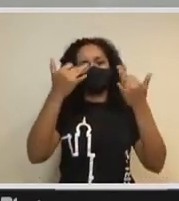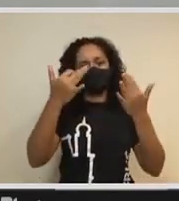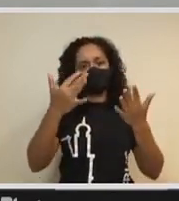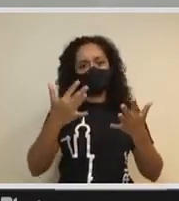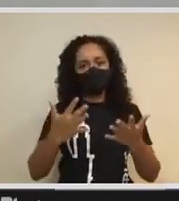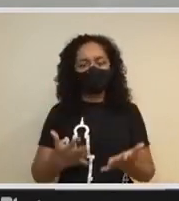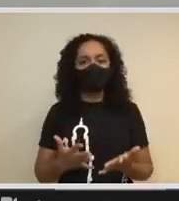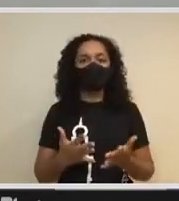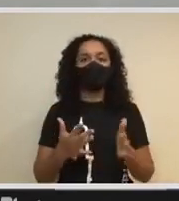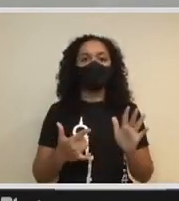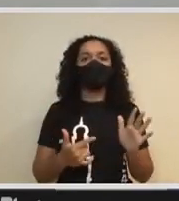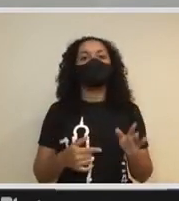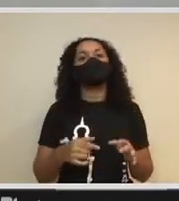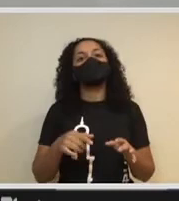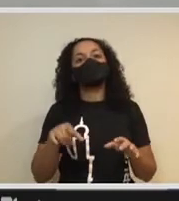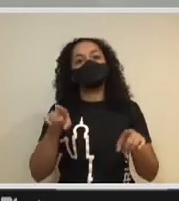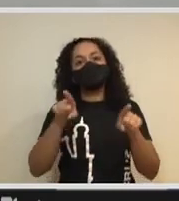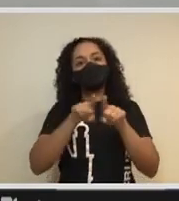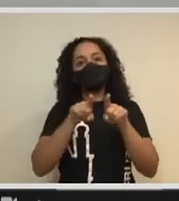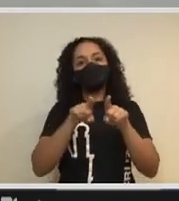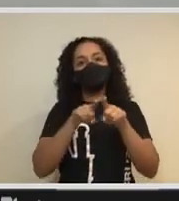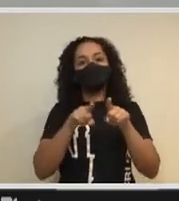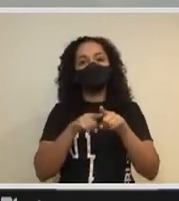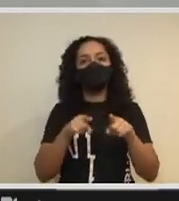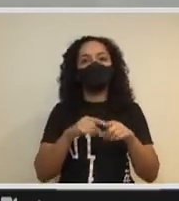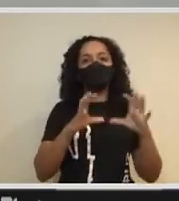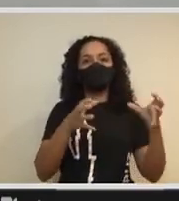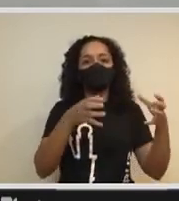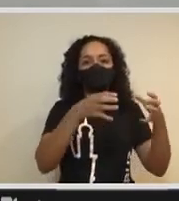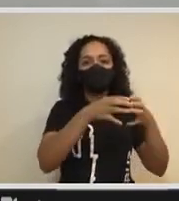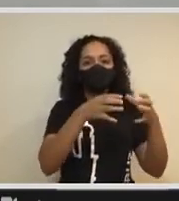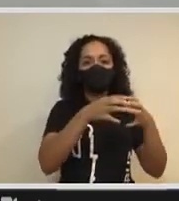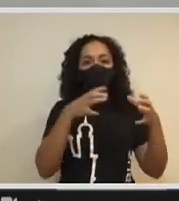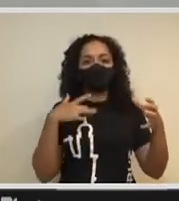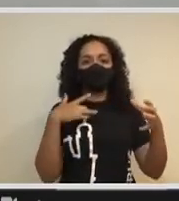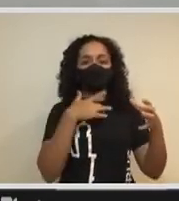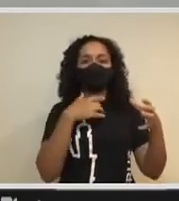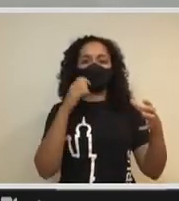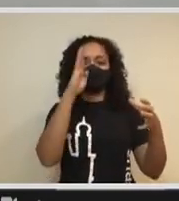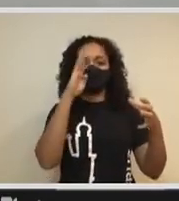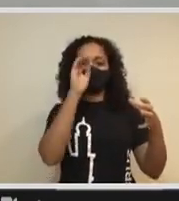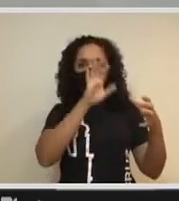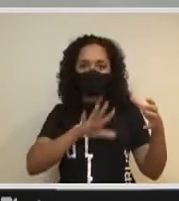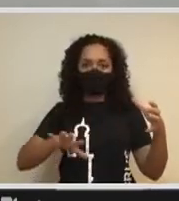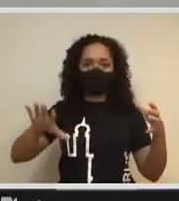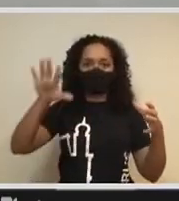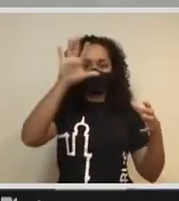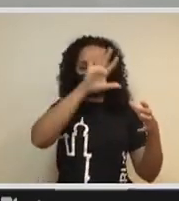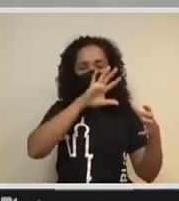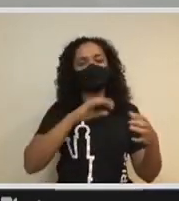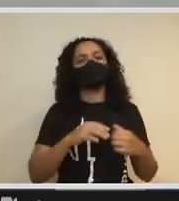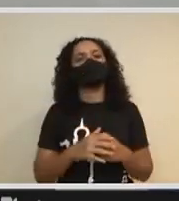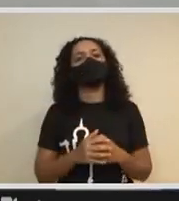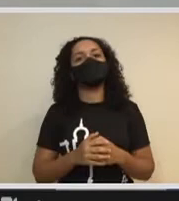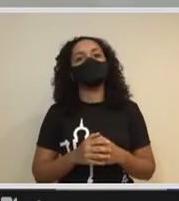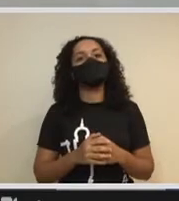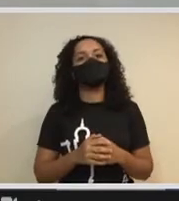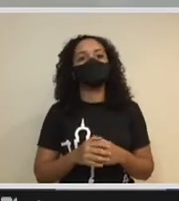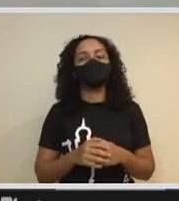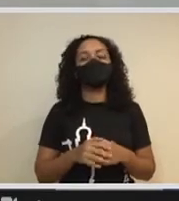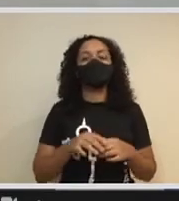junto ao Conselho Nacional de Saúde, ao CONAS, ao CONASEMES, e a nossa